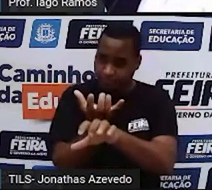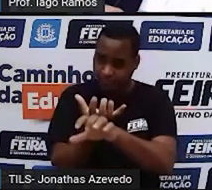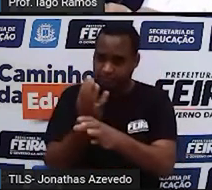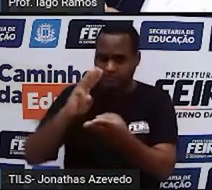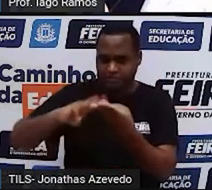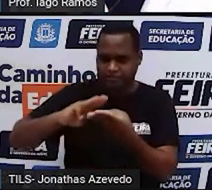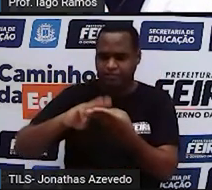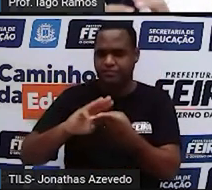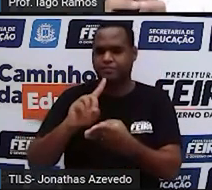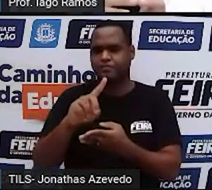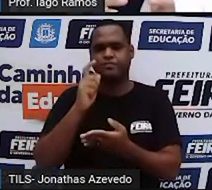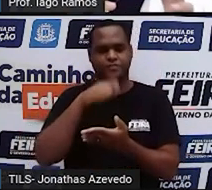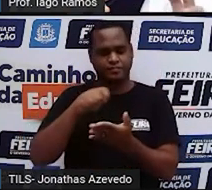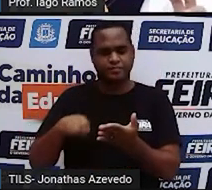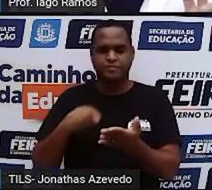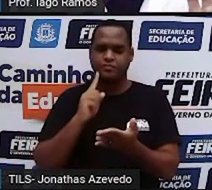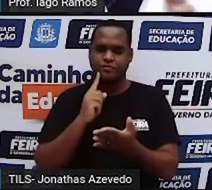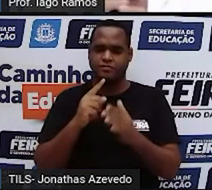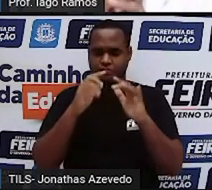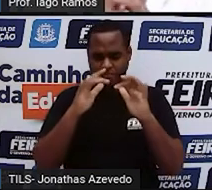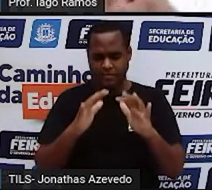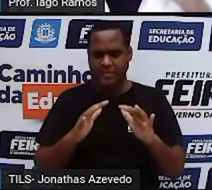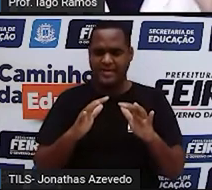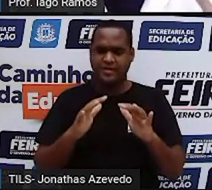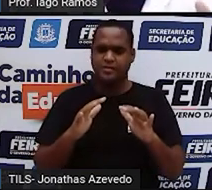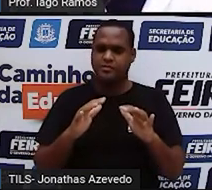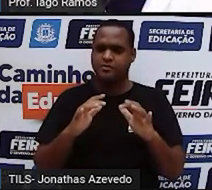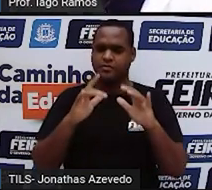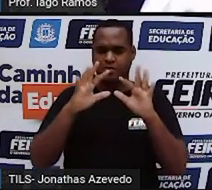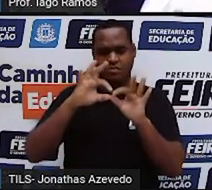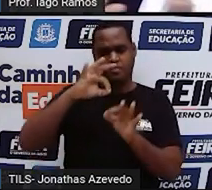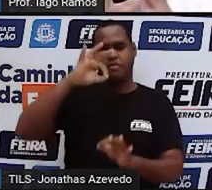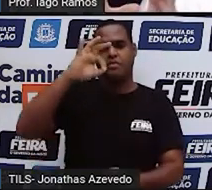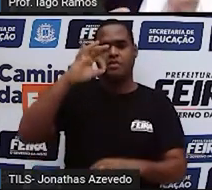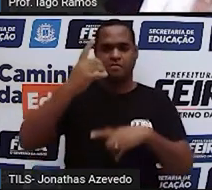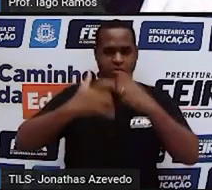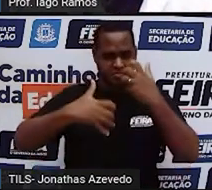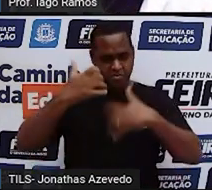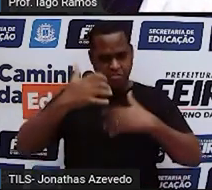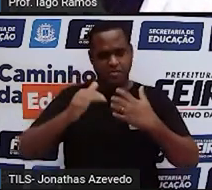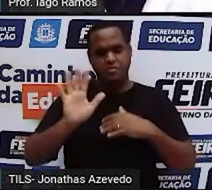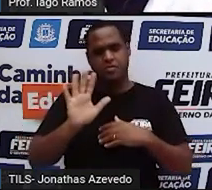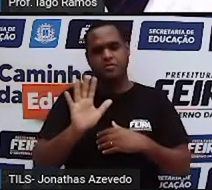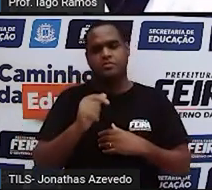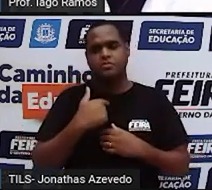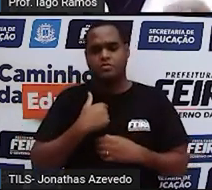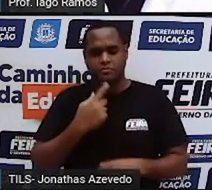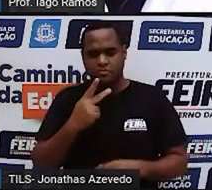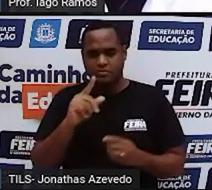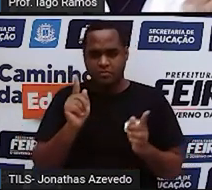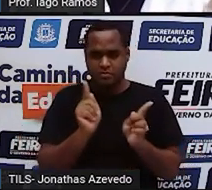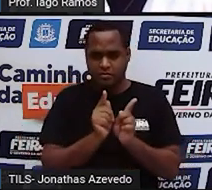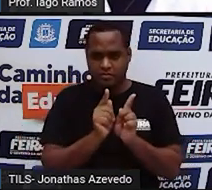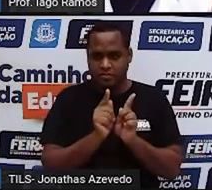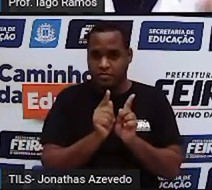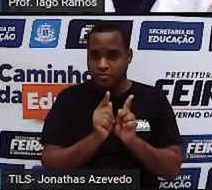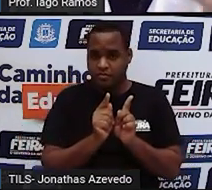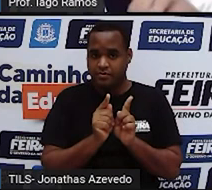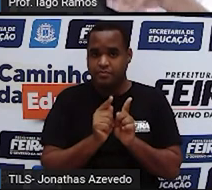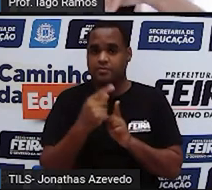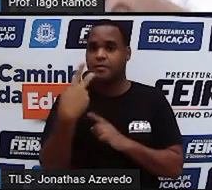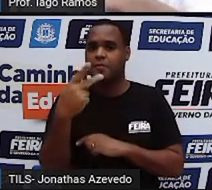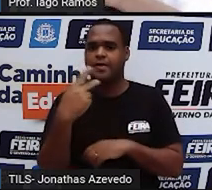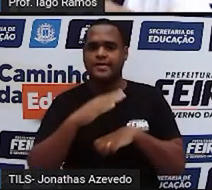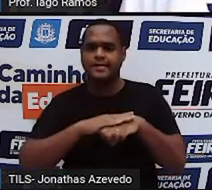e escreve nele um comentário, não precisa ser um comentário longo, um comentário pequeno, sobre o que você